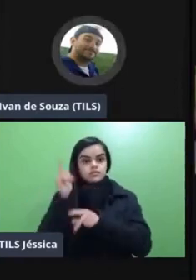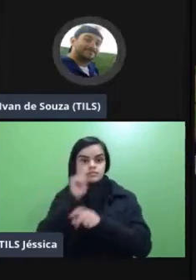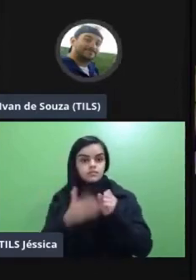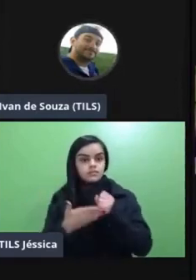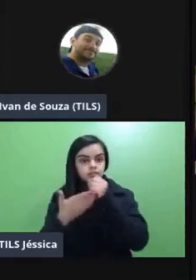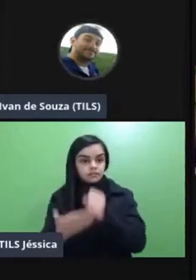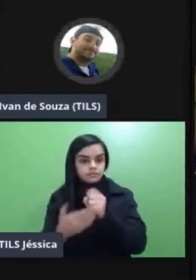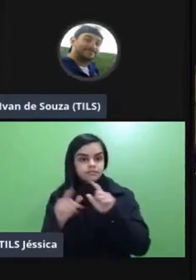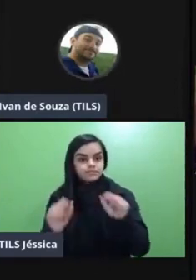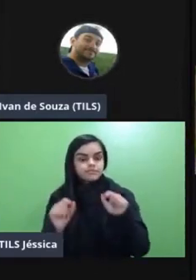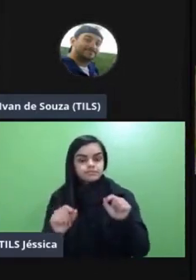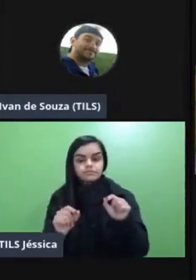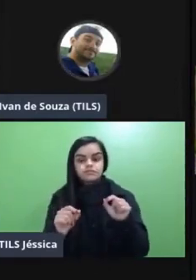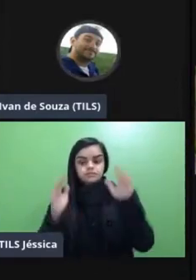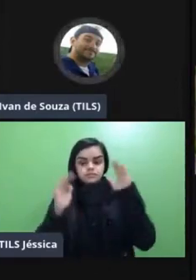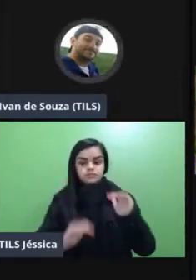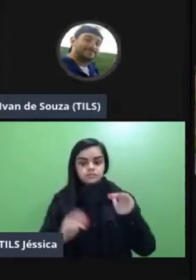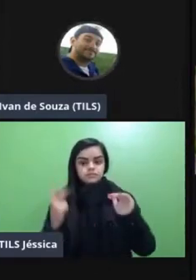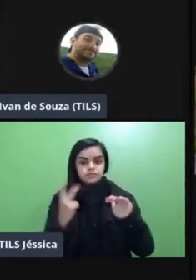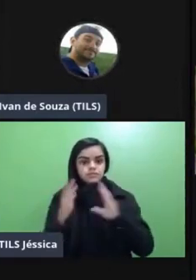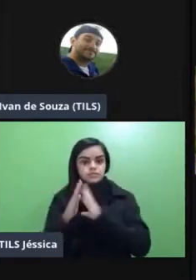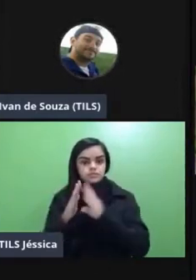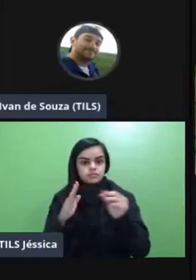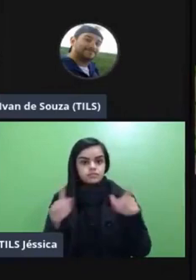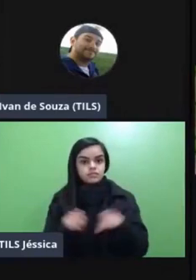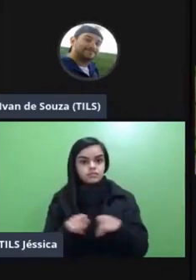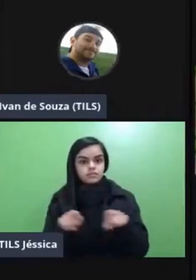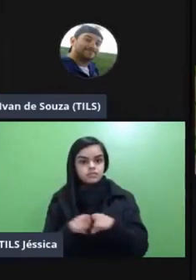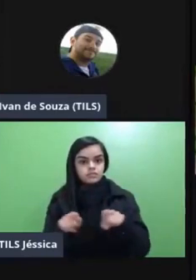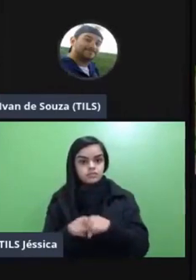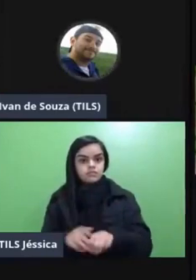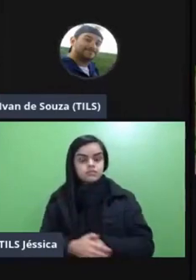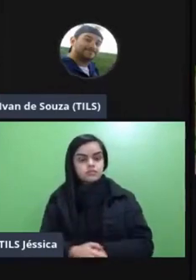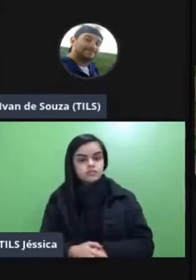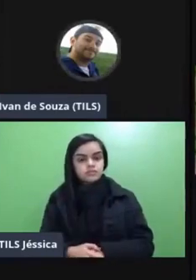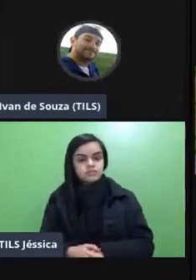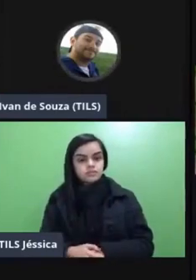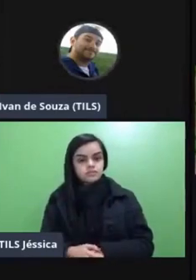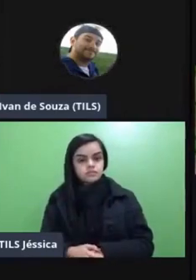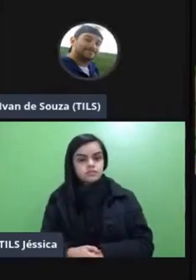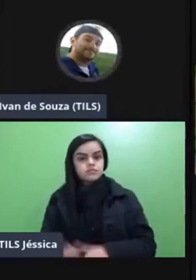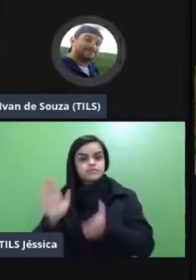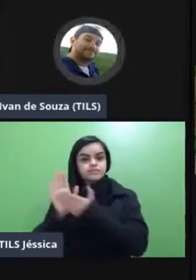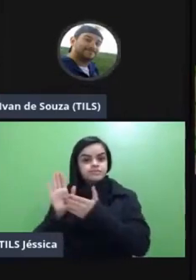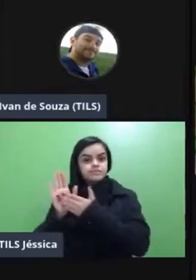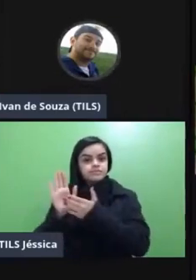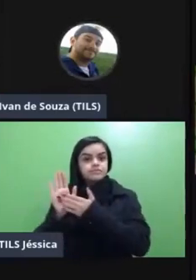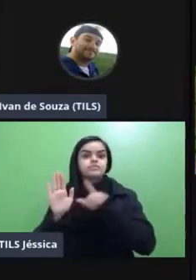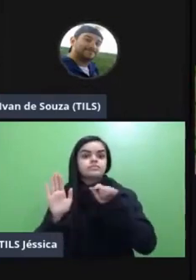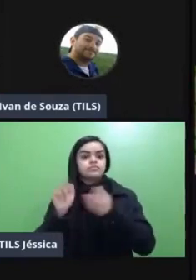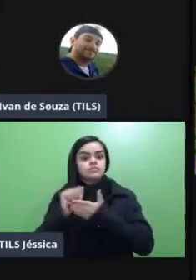para a segunda parte do modelo na primeira parte do modelo primeira parte da atividade é o a proposta de passar uma